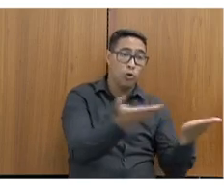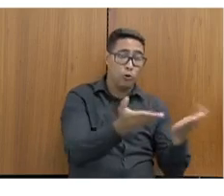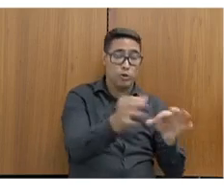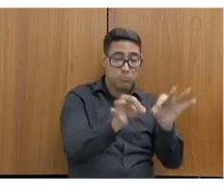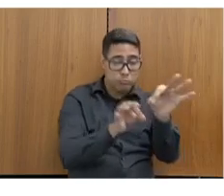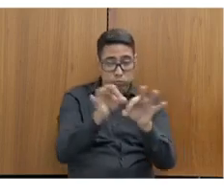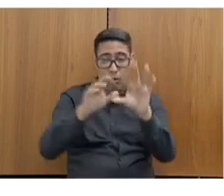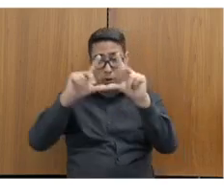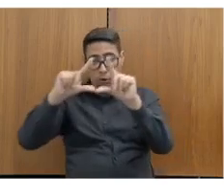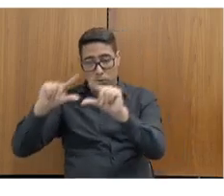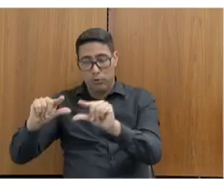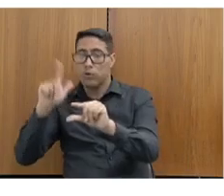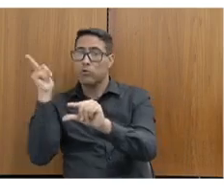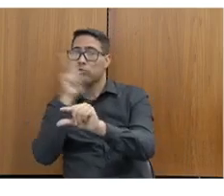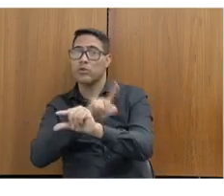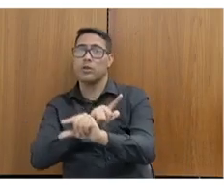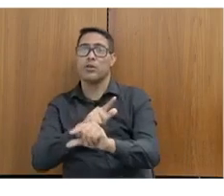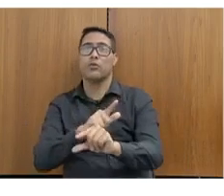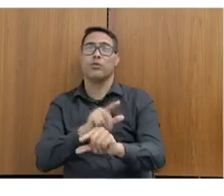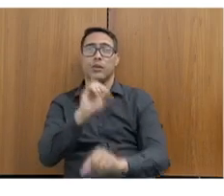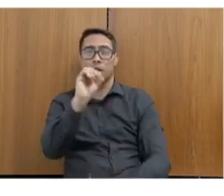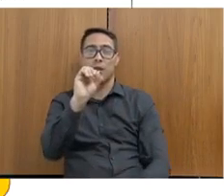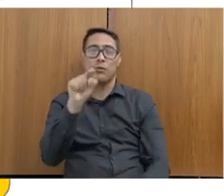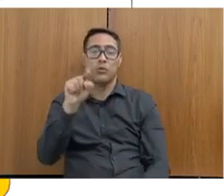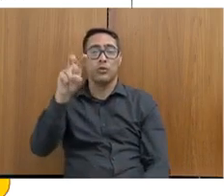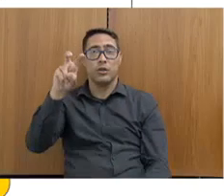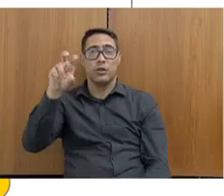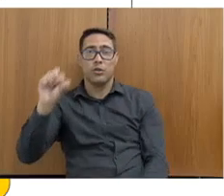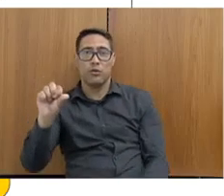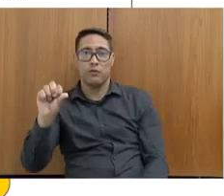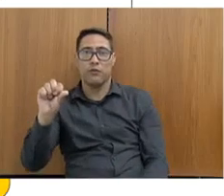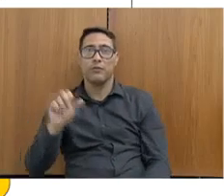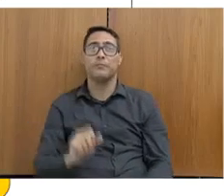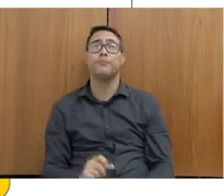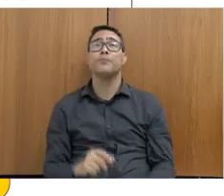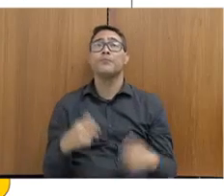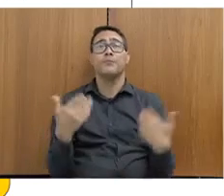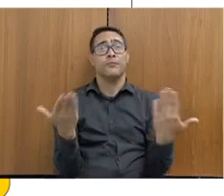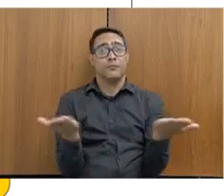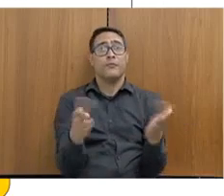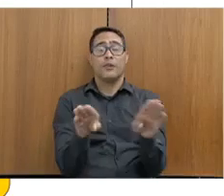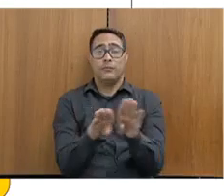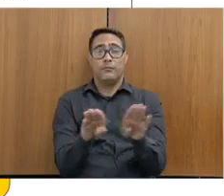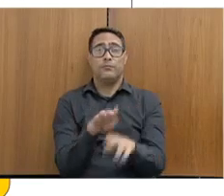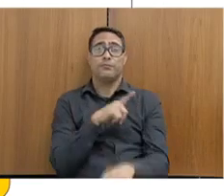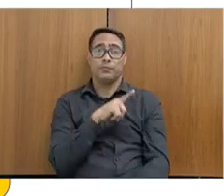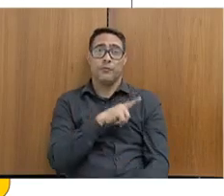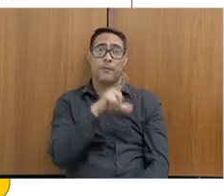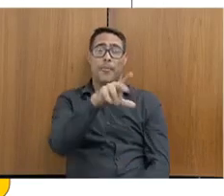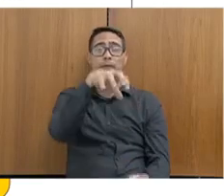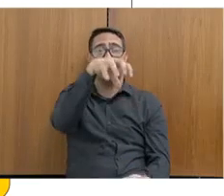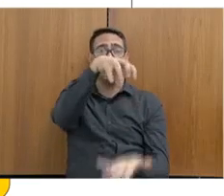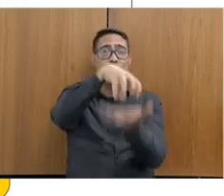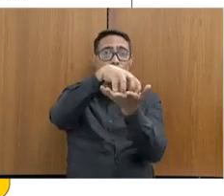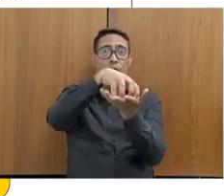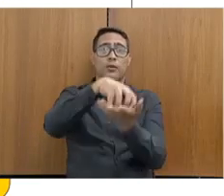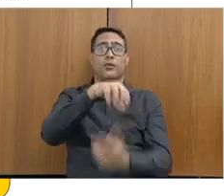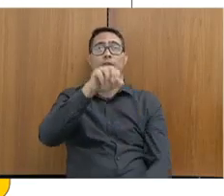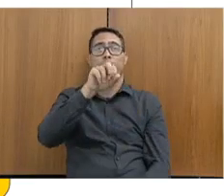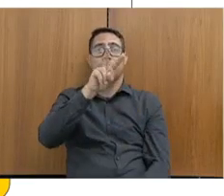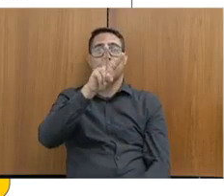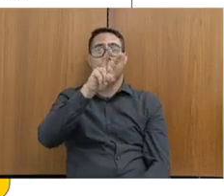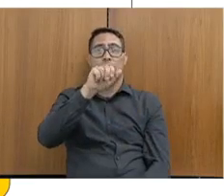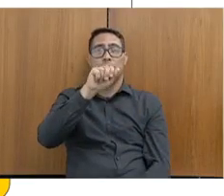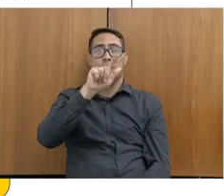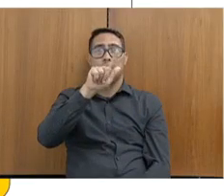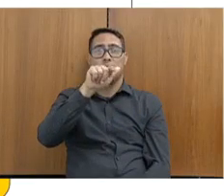média, um índice de ocupação de 0,59. Hoje nós criamos uma central de vagas, que é uma coisa muito importante, que não fica simplesmente